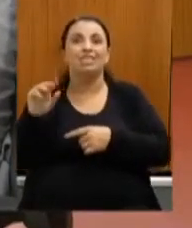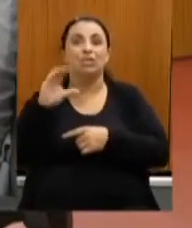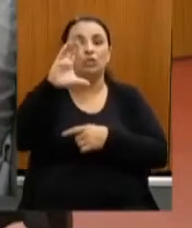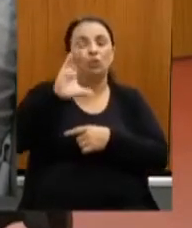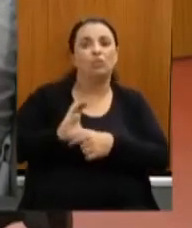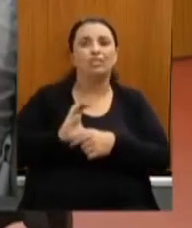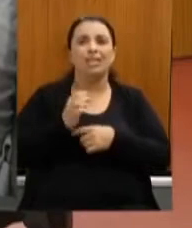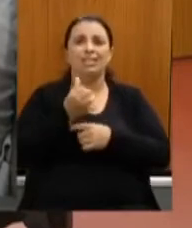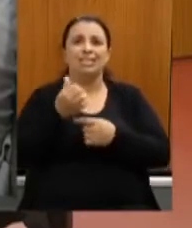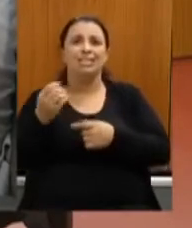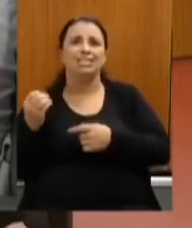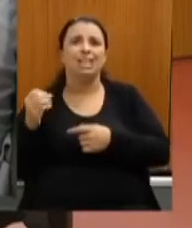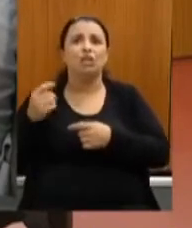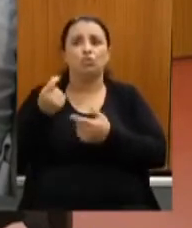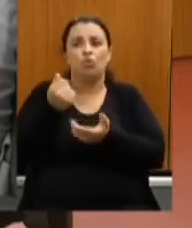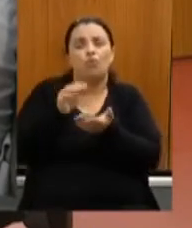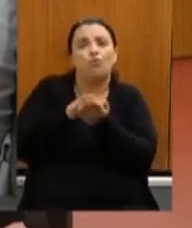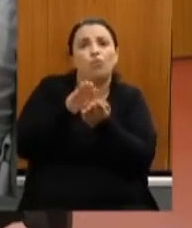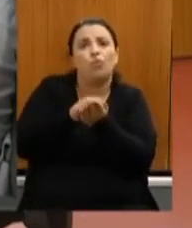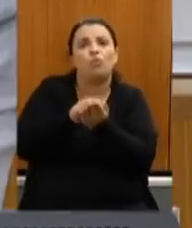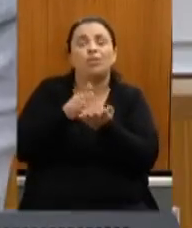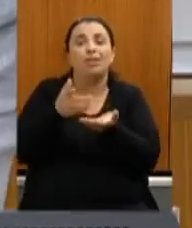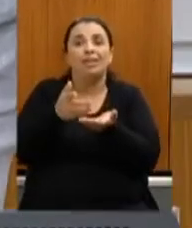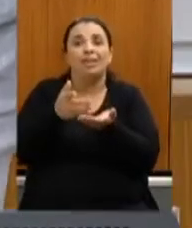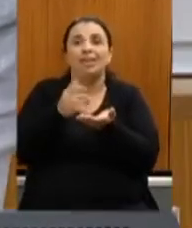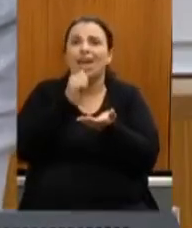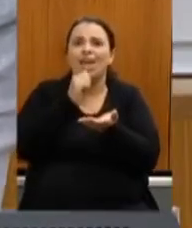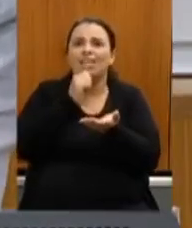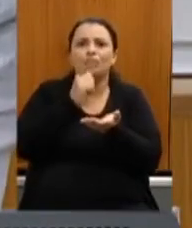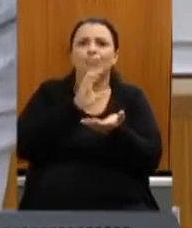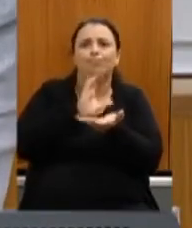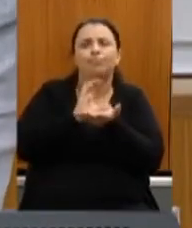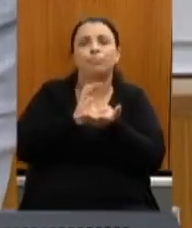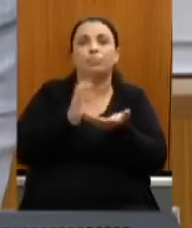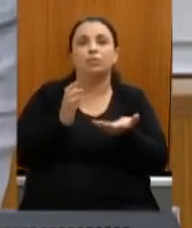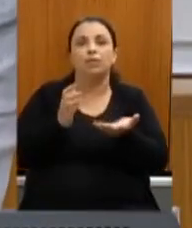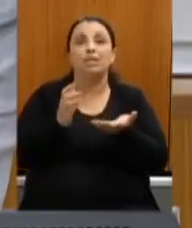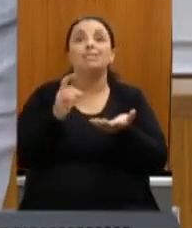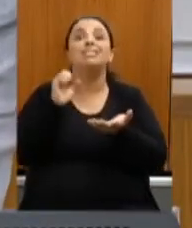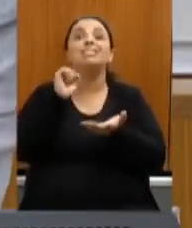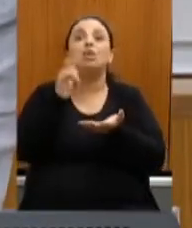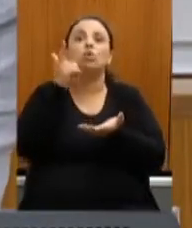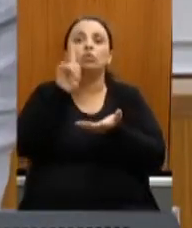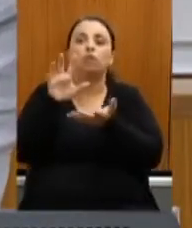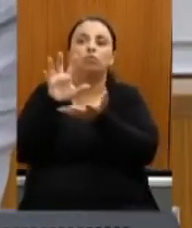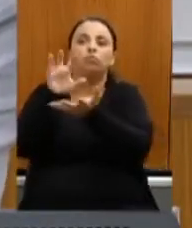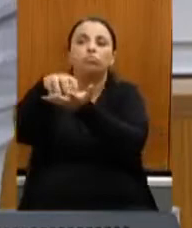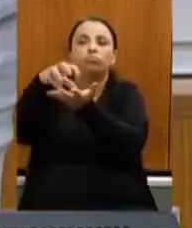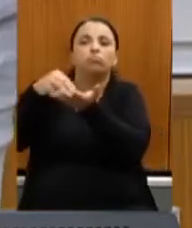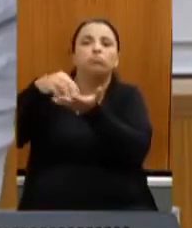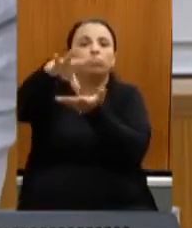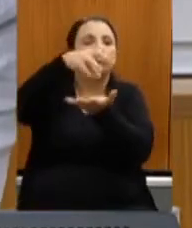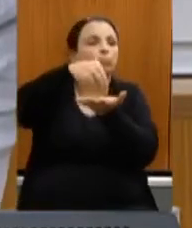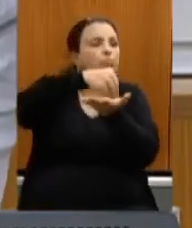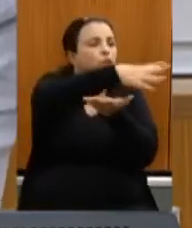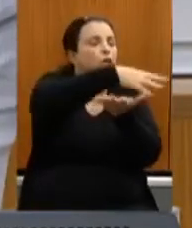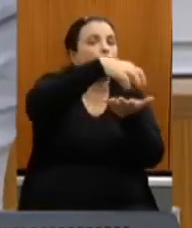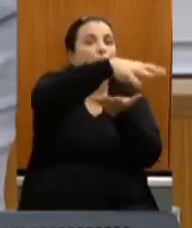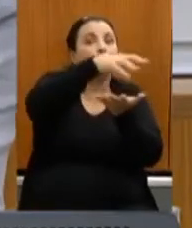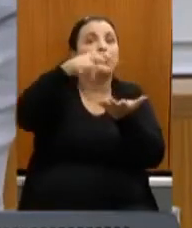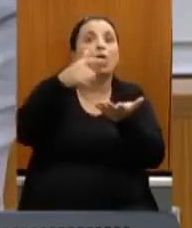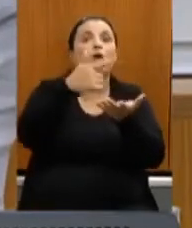que nunca recebeu nenhum recurso se a gente conseguir isso descentralizar via IEFA para esses